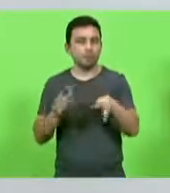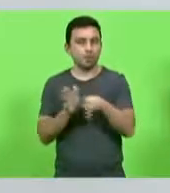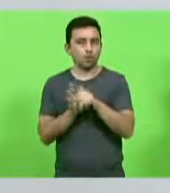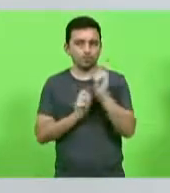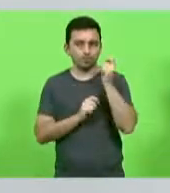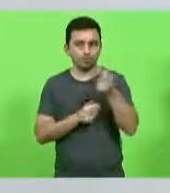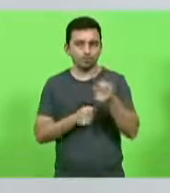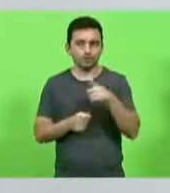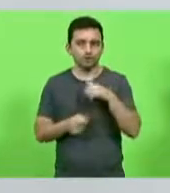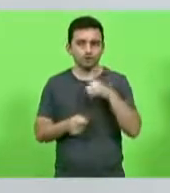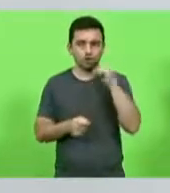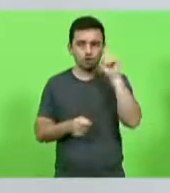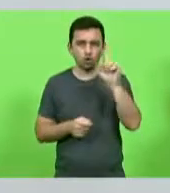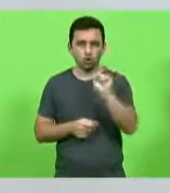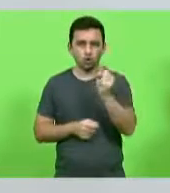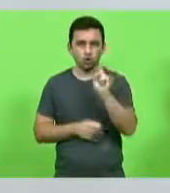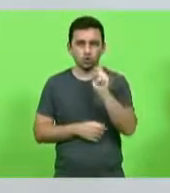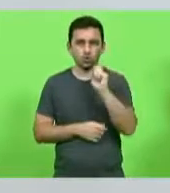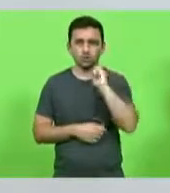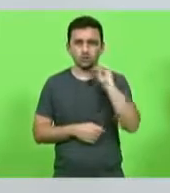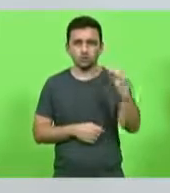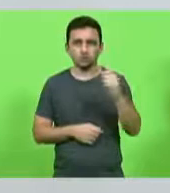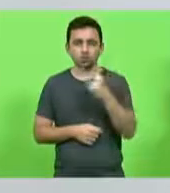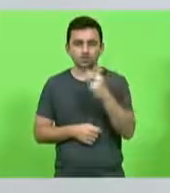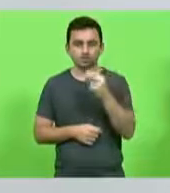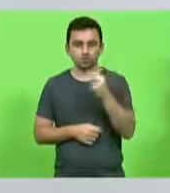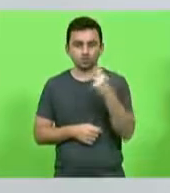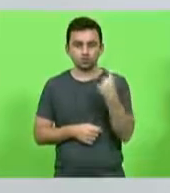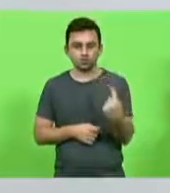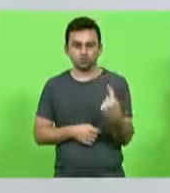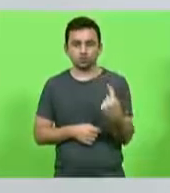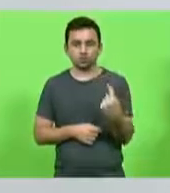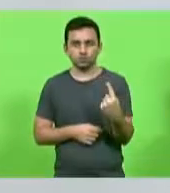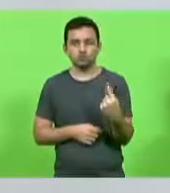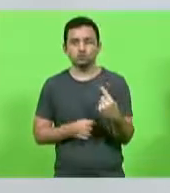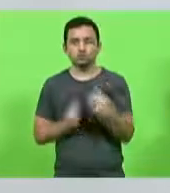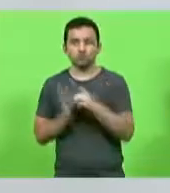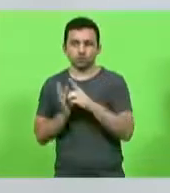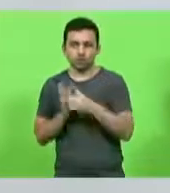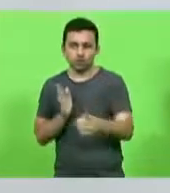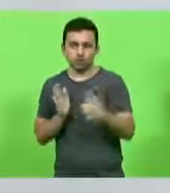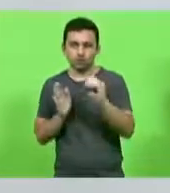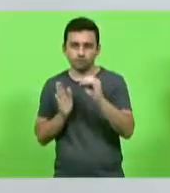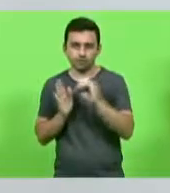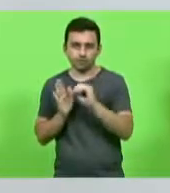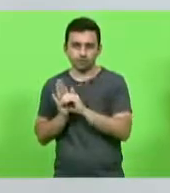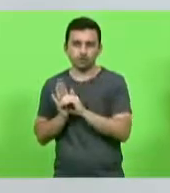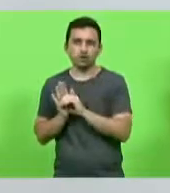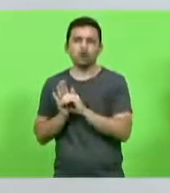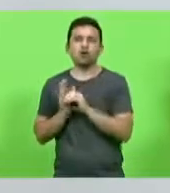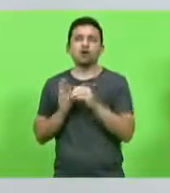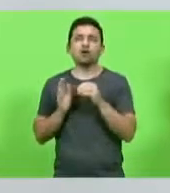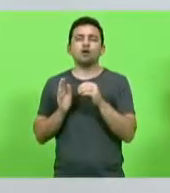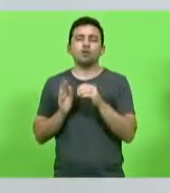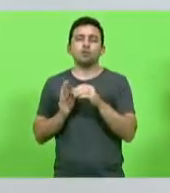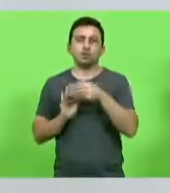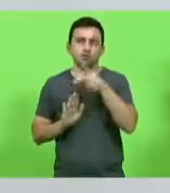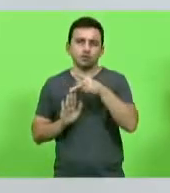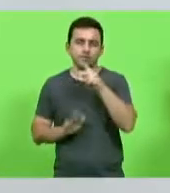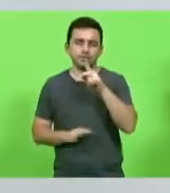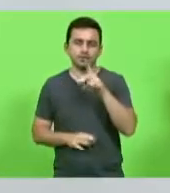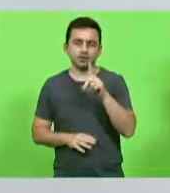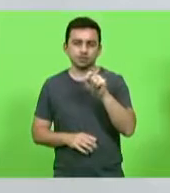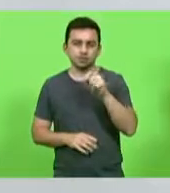o mapa publicou dia 8 de abril de 2021 no Diário Oficial da União, uma portaria, a portaria de número 106,